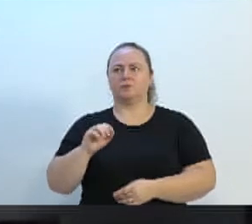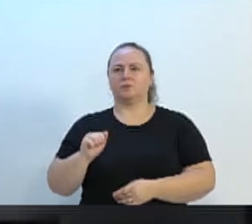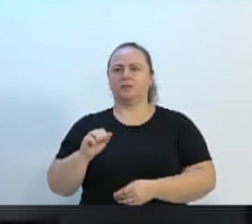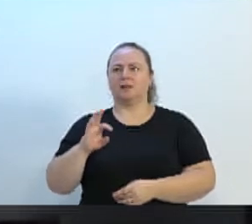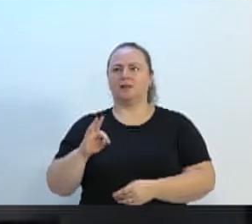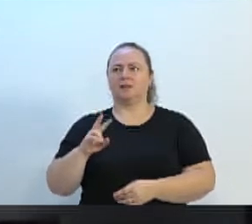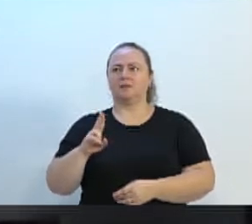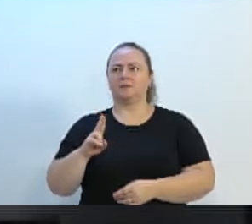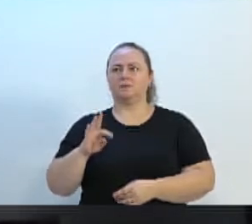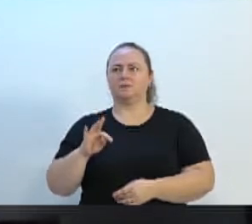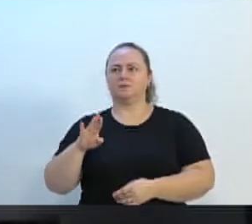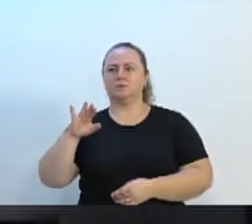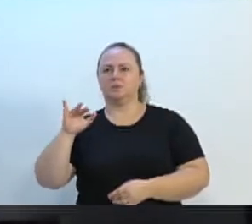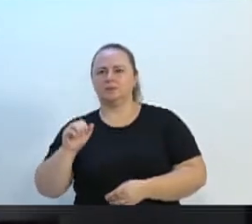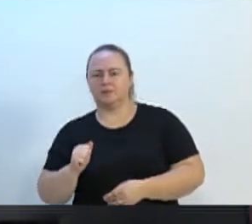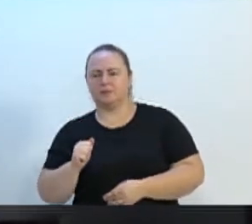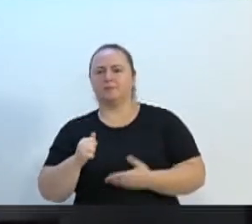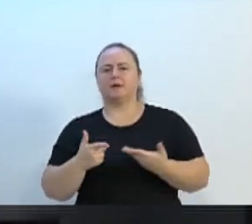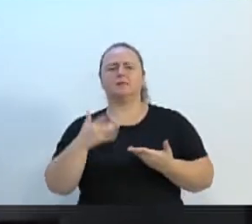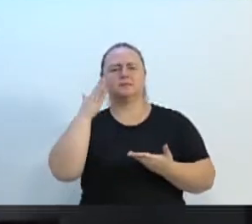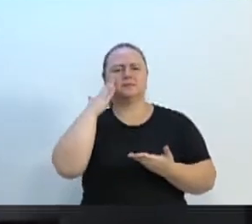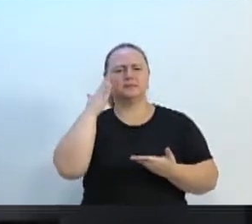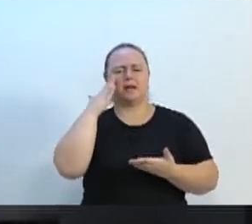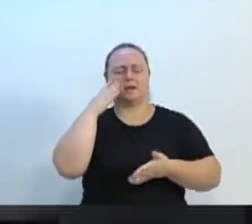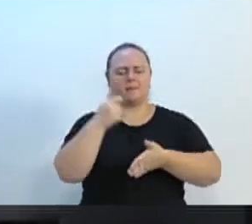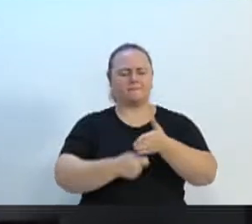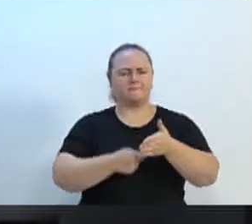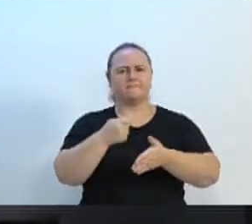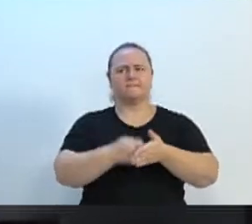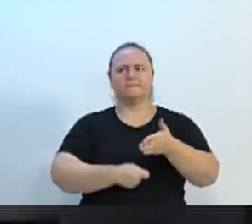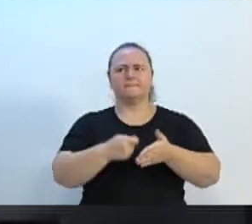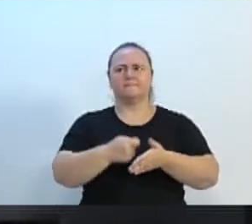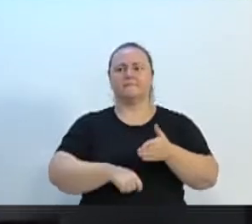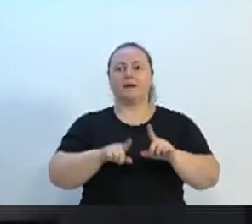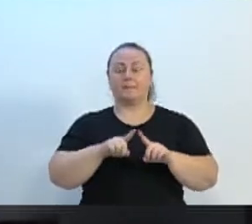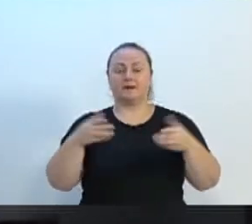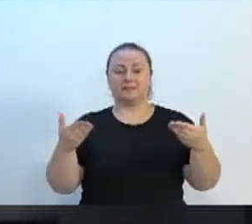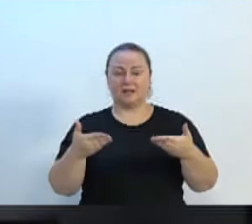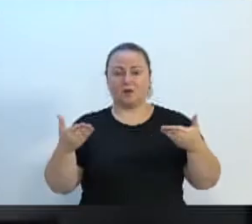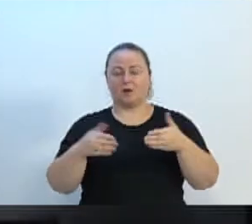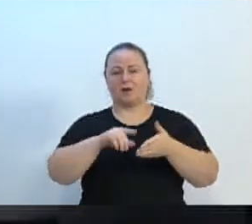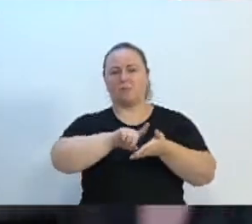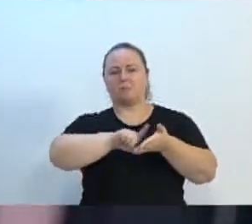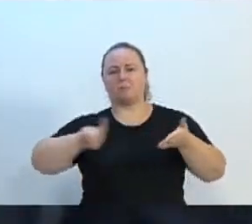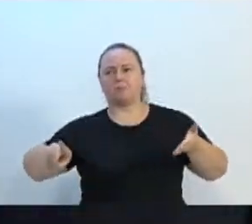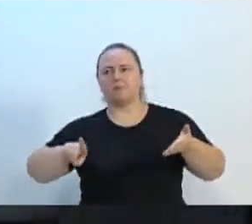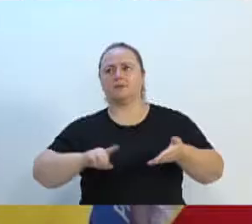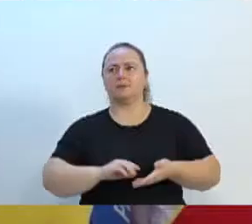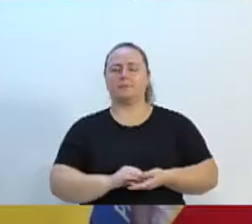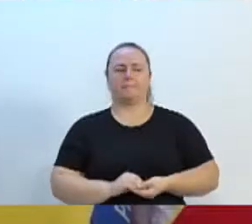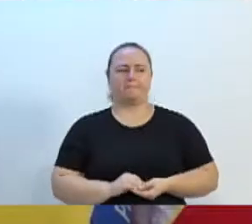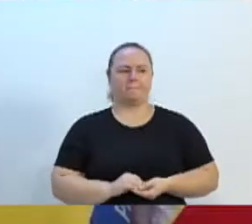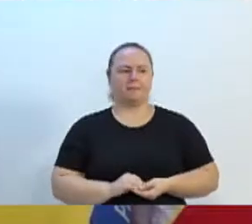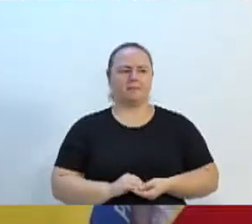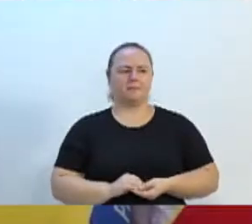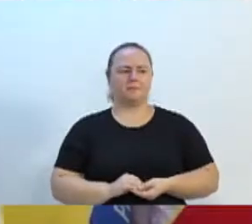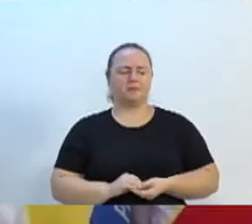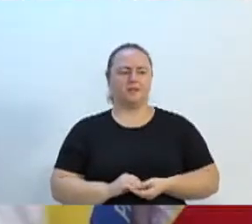sabe o quanto o senhor batalhou e o quanto o senhor foi jogado para esse canteio por conta de uma política baixa. Obrigado, vereador.